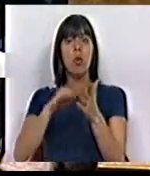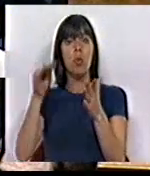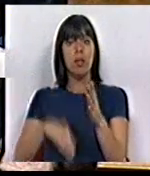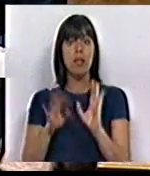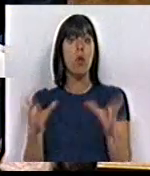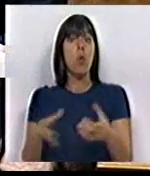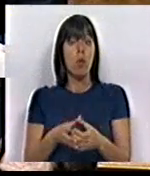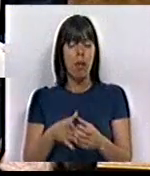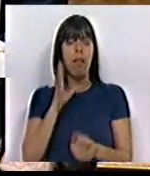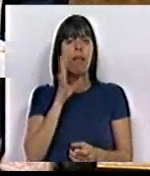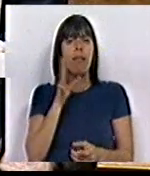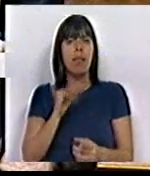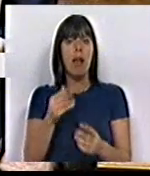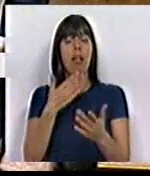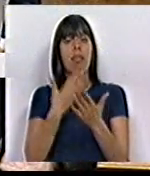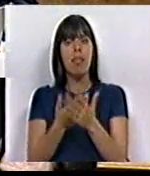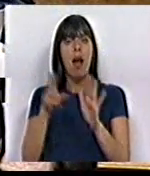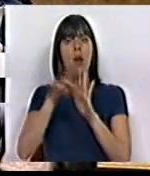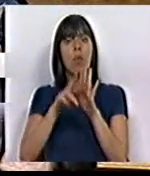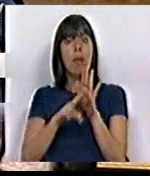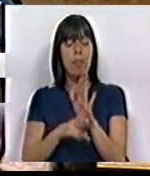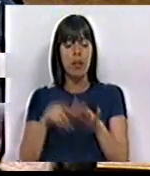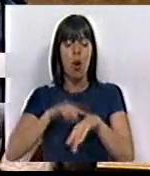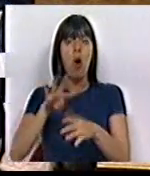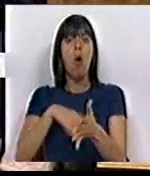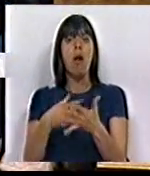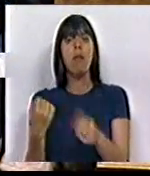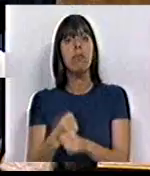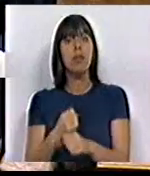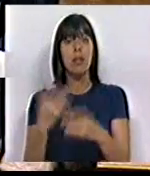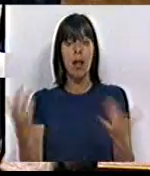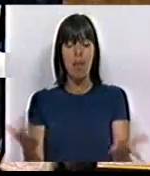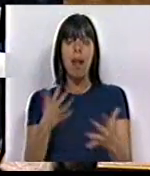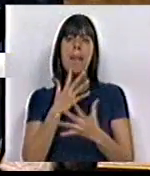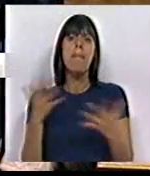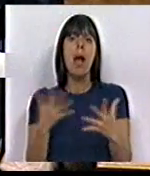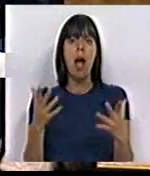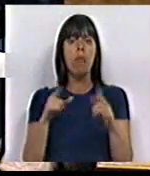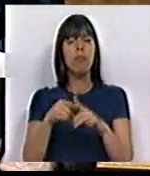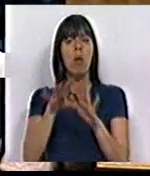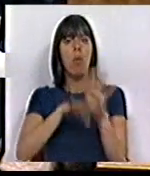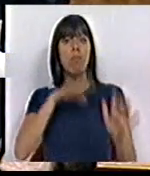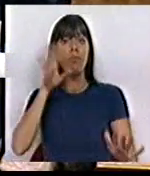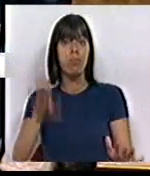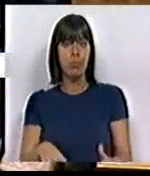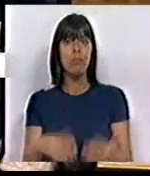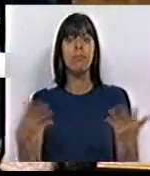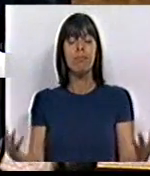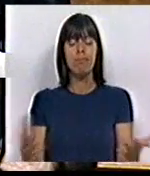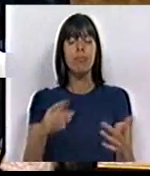coletiva, da tentativa de aumento e de regulamentação dos horários de trabalho, da generalização, da precariedade.